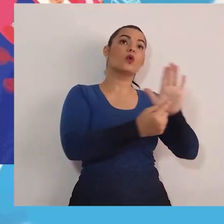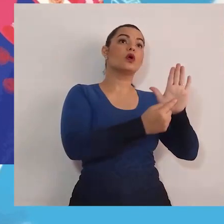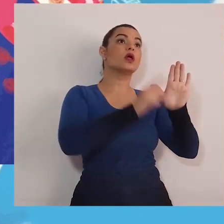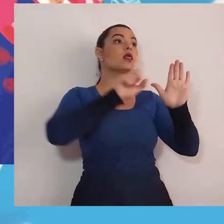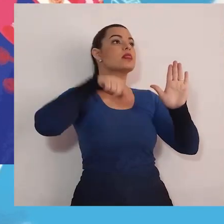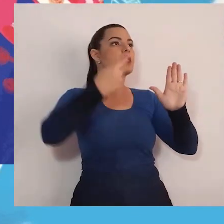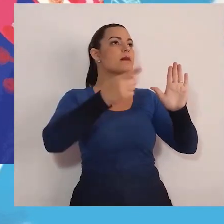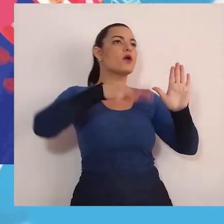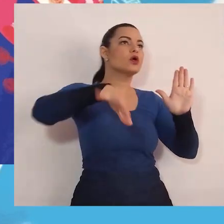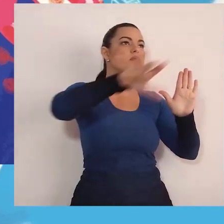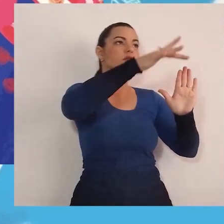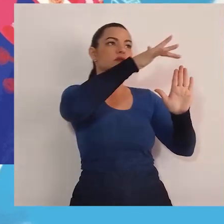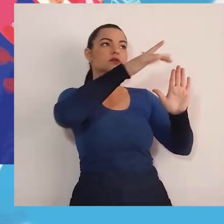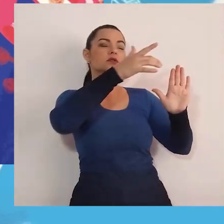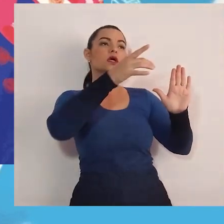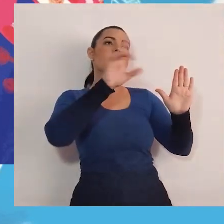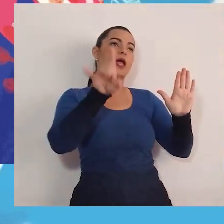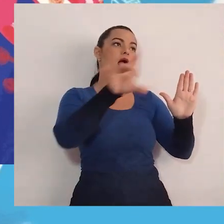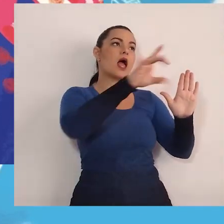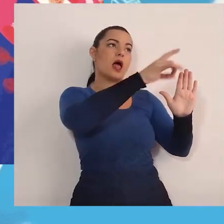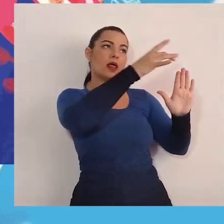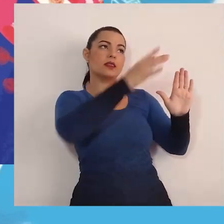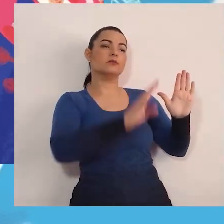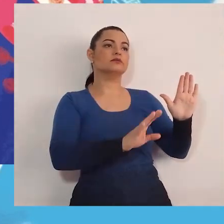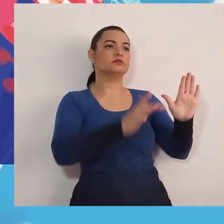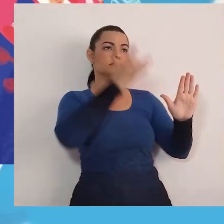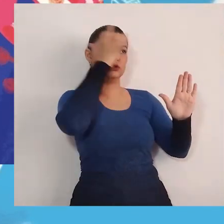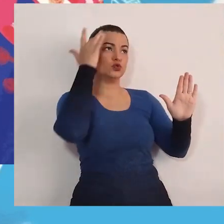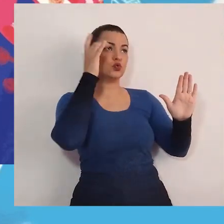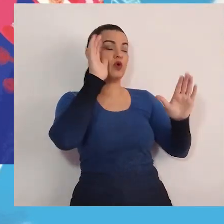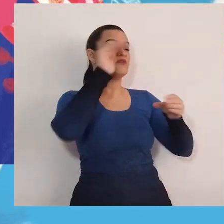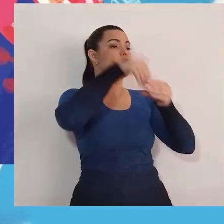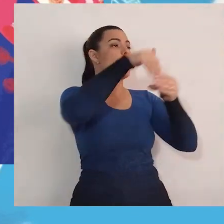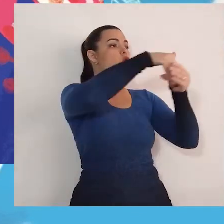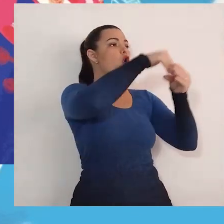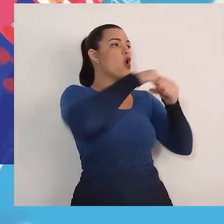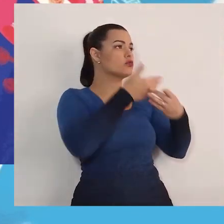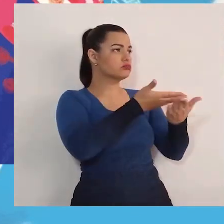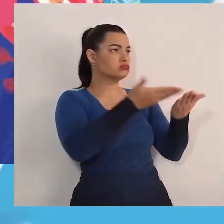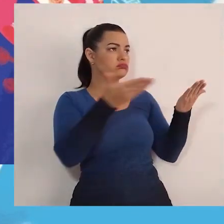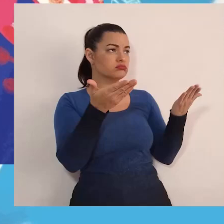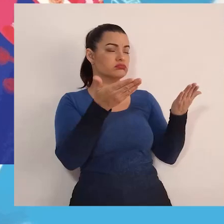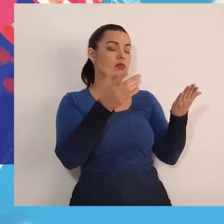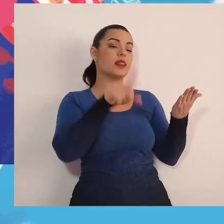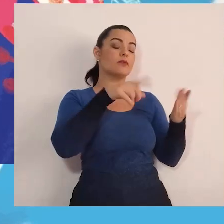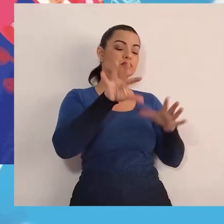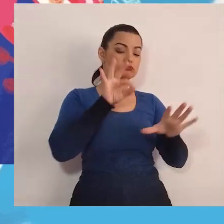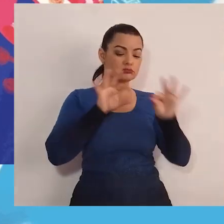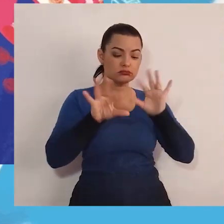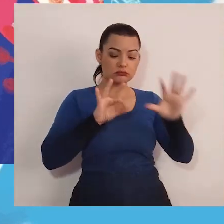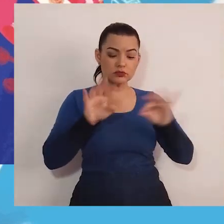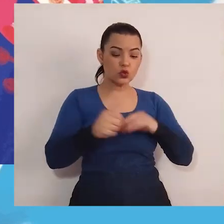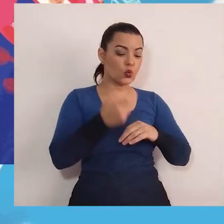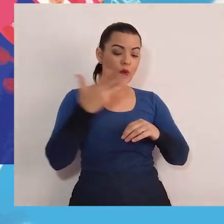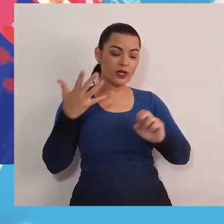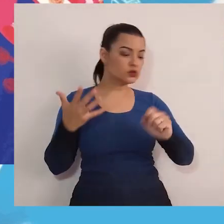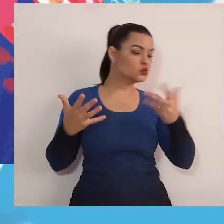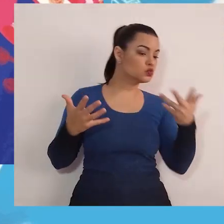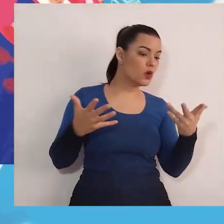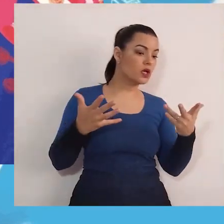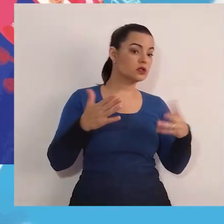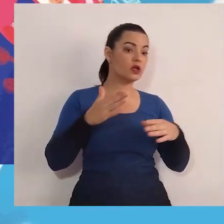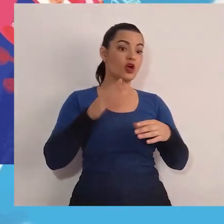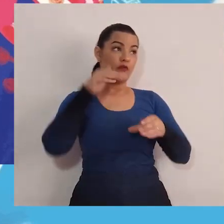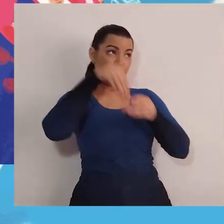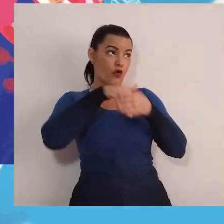eleitor vota no candidato que preferir. Contam-se os votos, E aquele que for mais votado é o novo presidente.